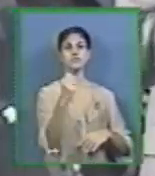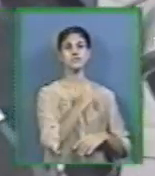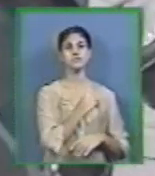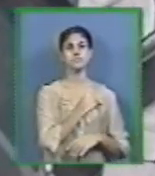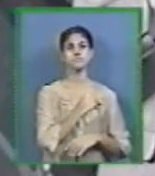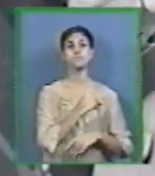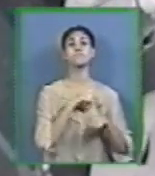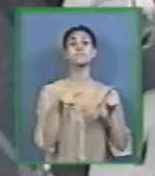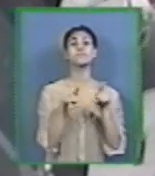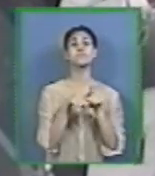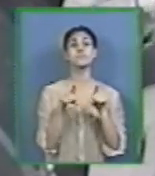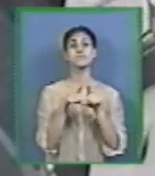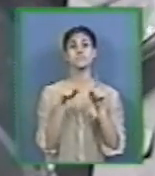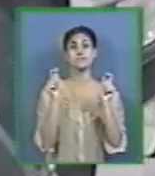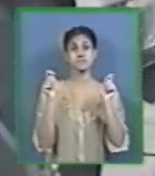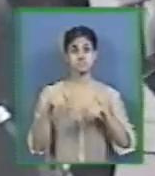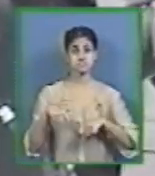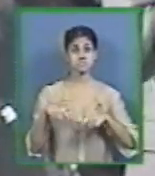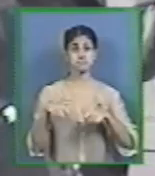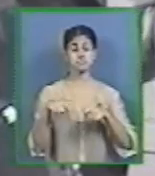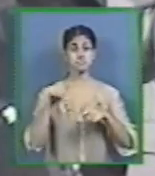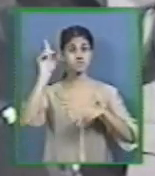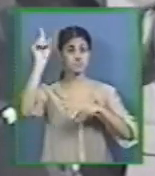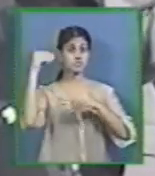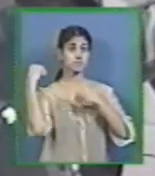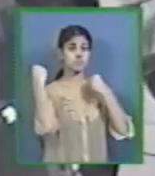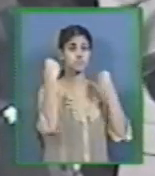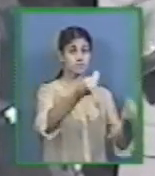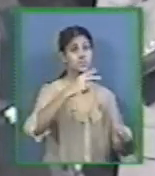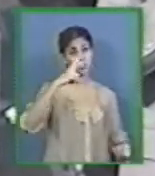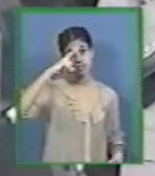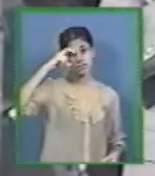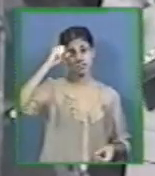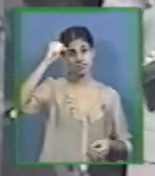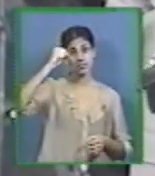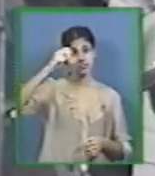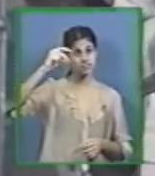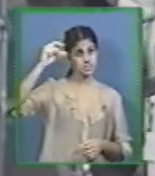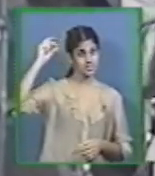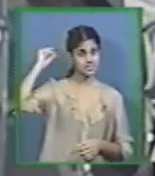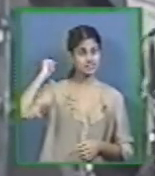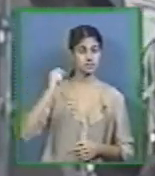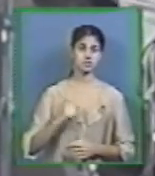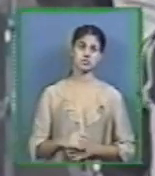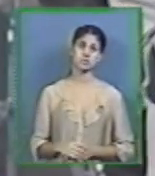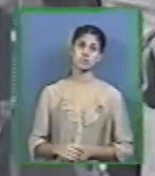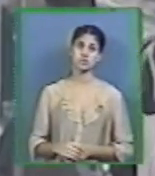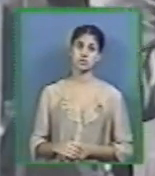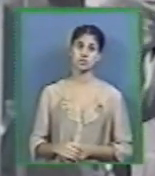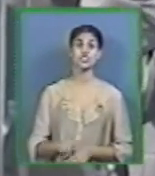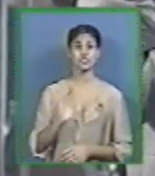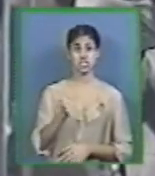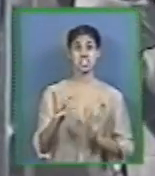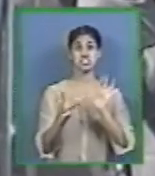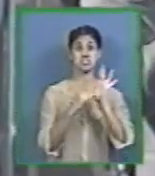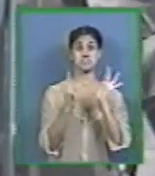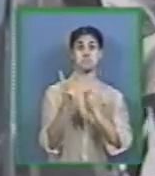restituir a autoridade A que ele tinha originalmente Ele veio e morreu